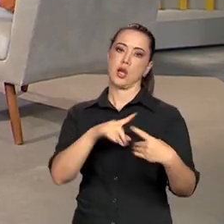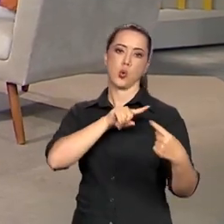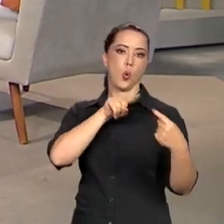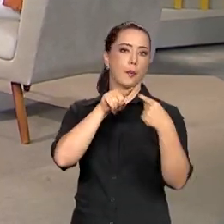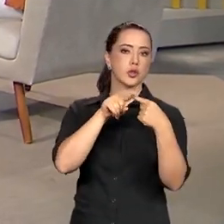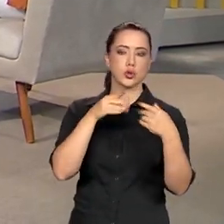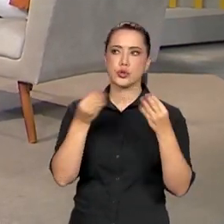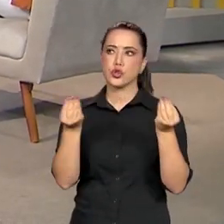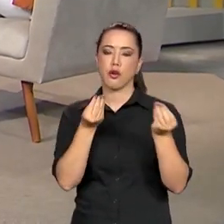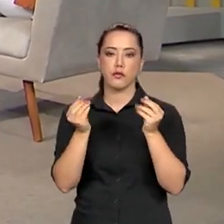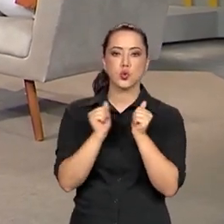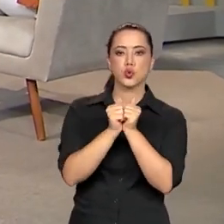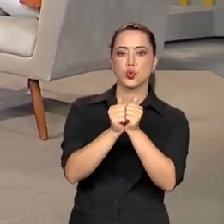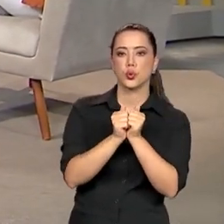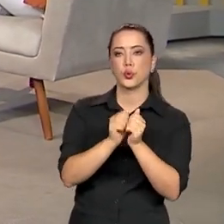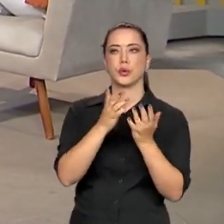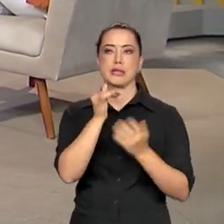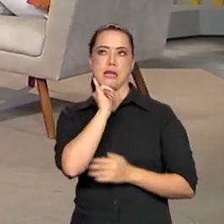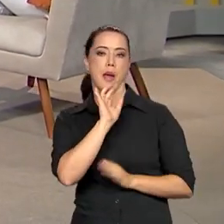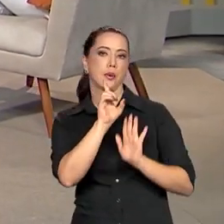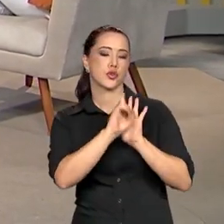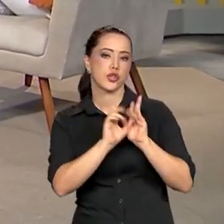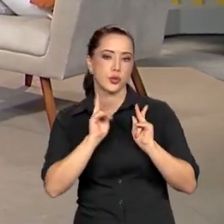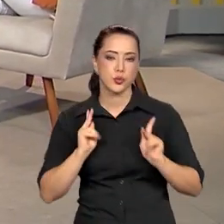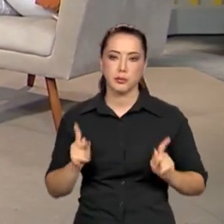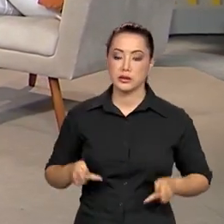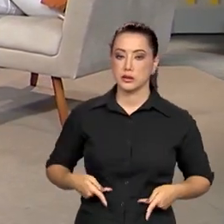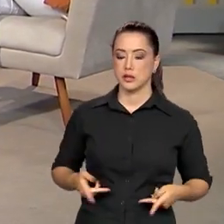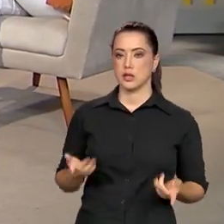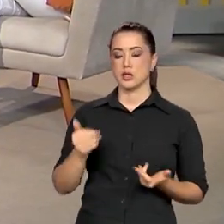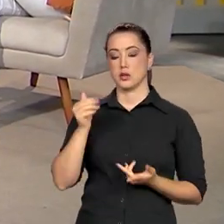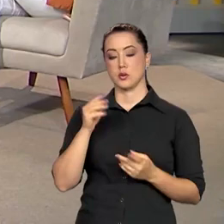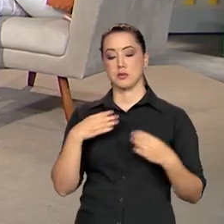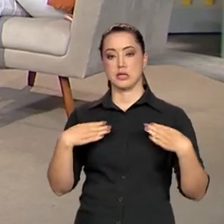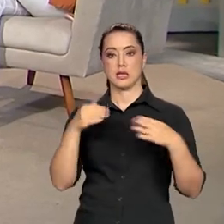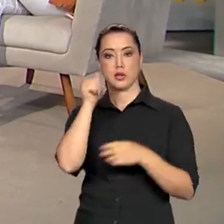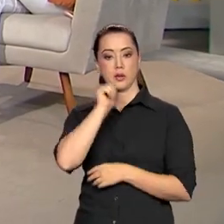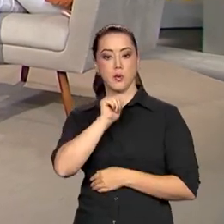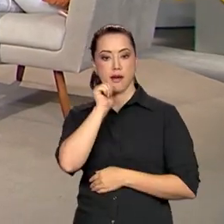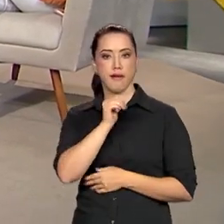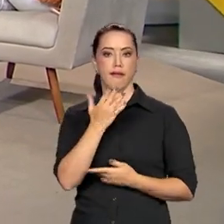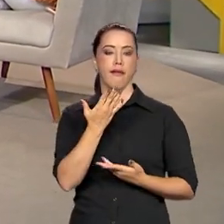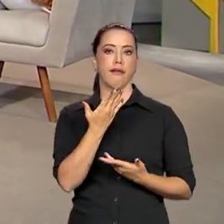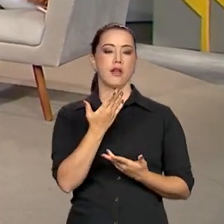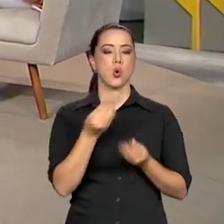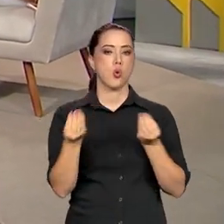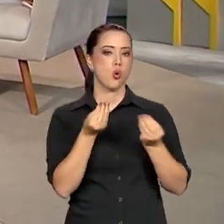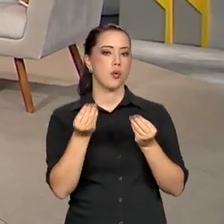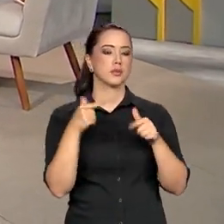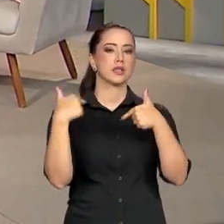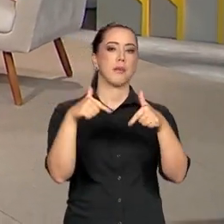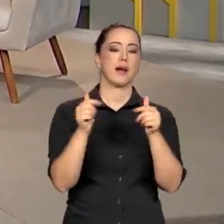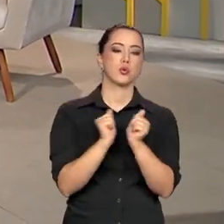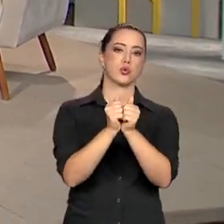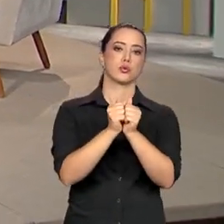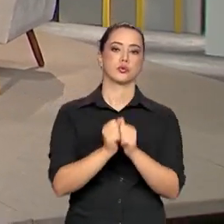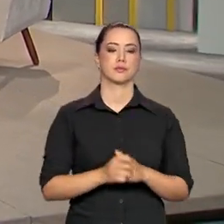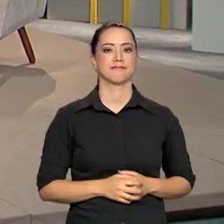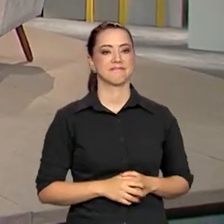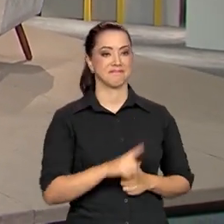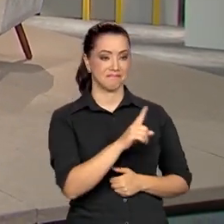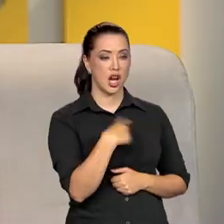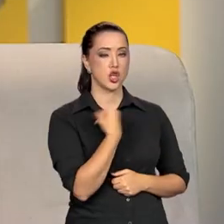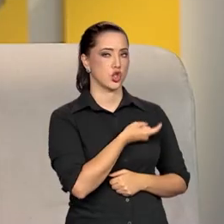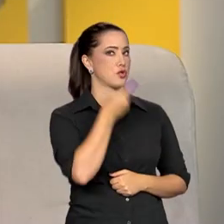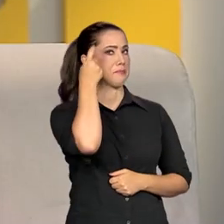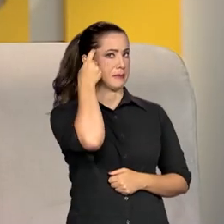em termos conjuntos, direitos humanos, por exemplo, das mulheres que a senhora citou. Sim, a gente tem pensado em muitas coisas. Vou começar pela área